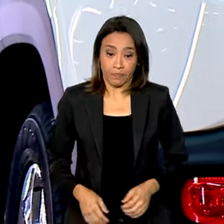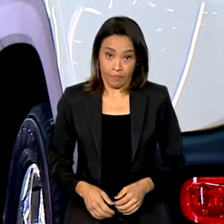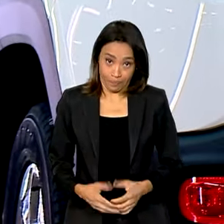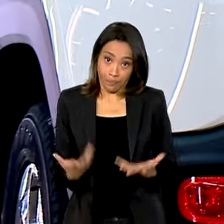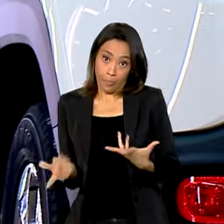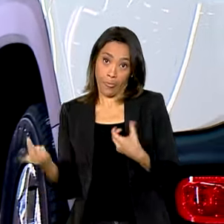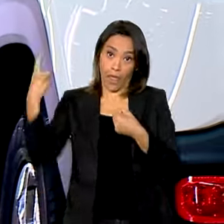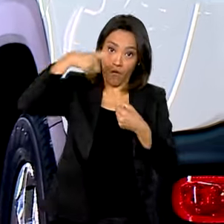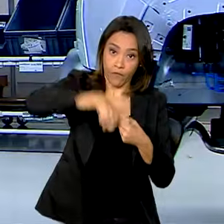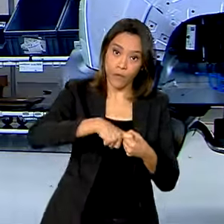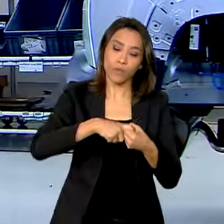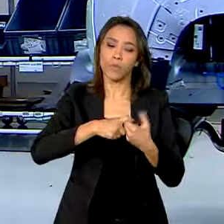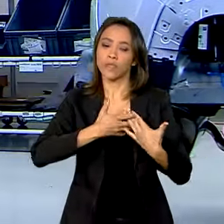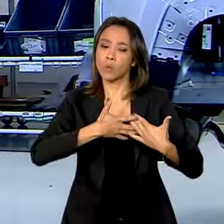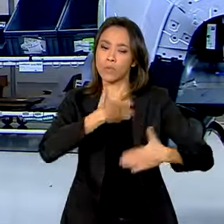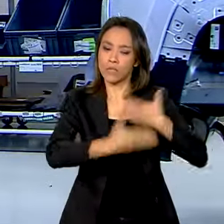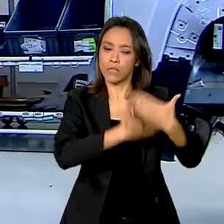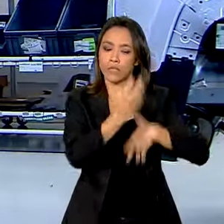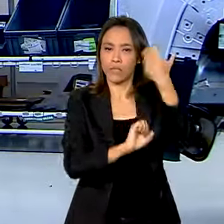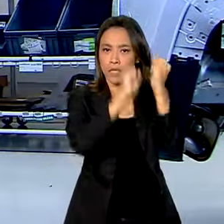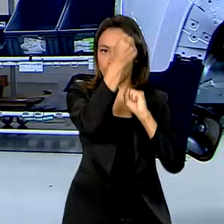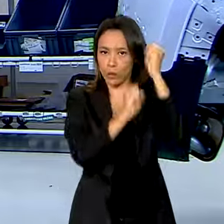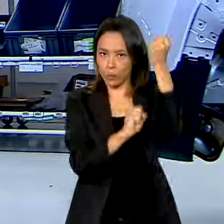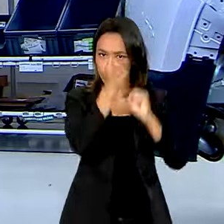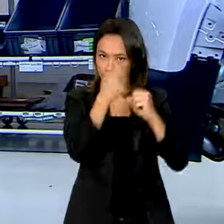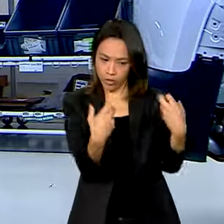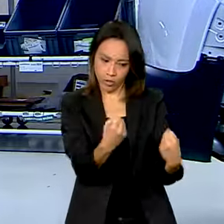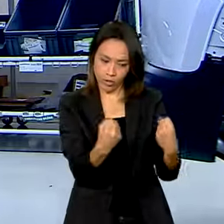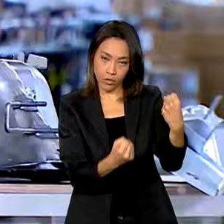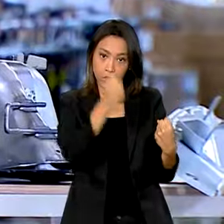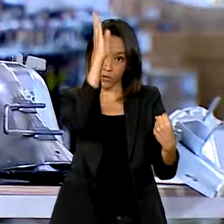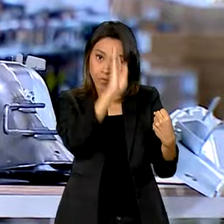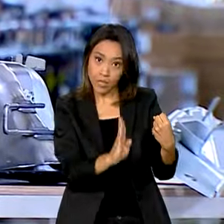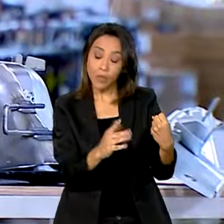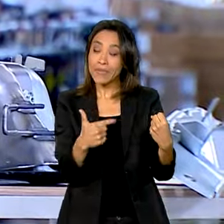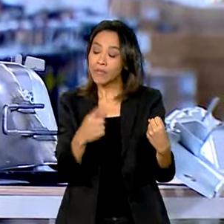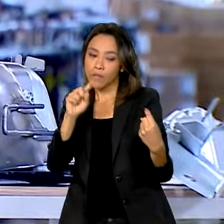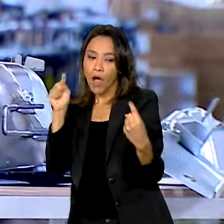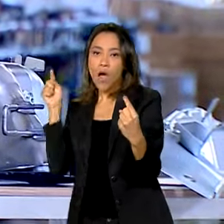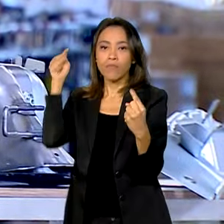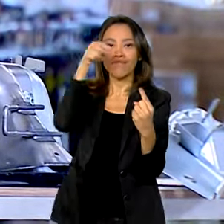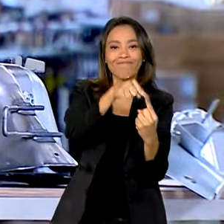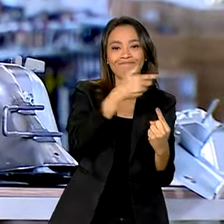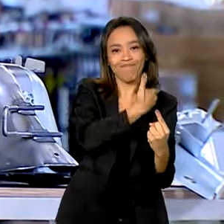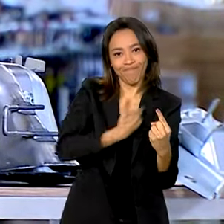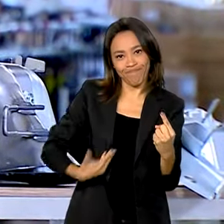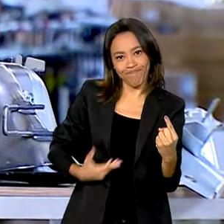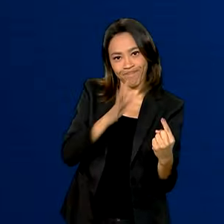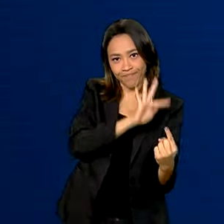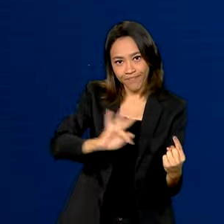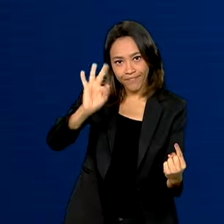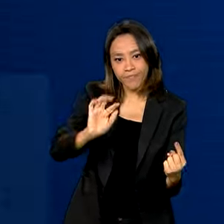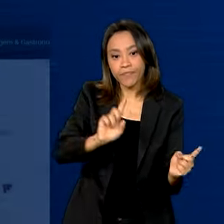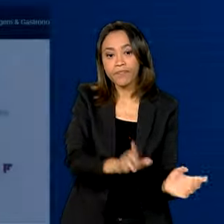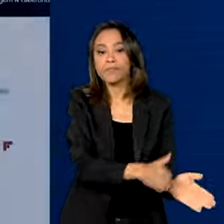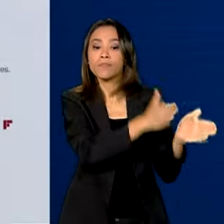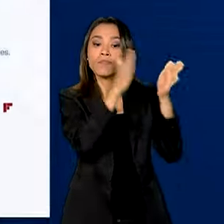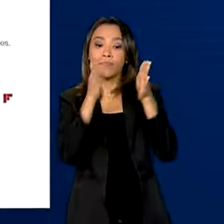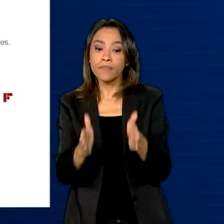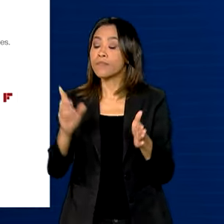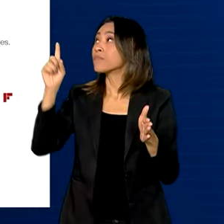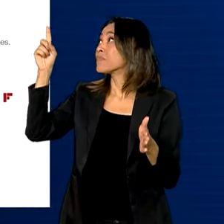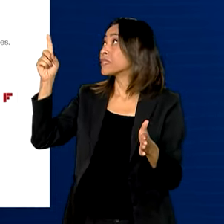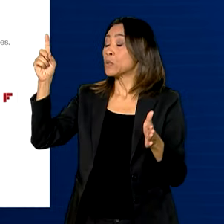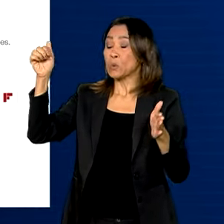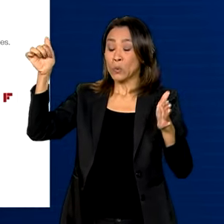Retomar o crescimento da indústria automotiva no país tem sido uma meta do governo federal. Depois de um período de